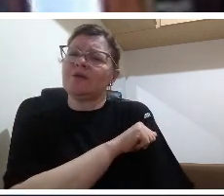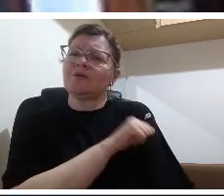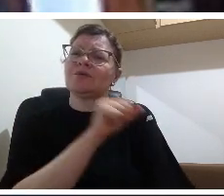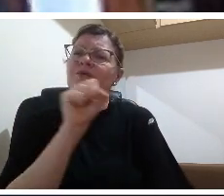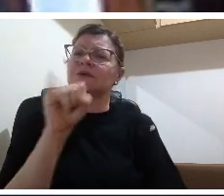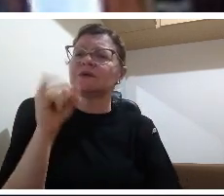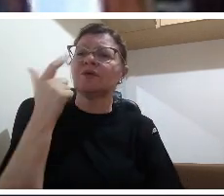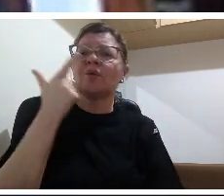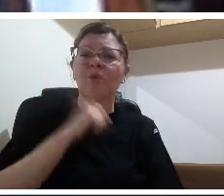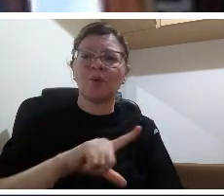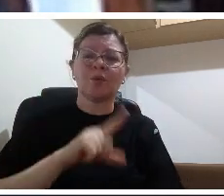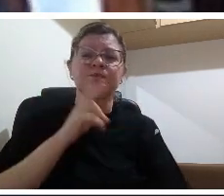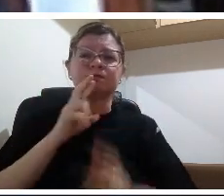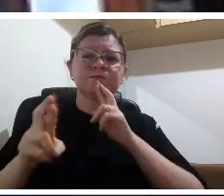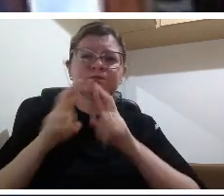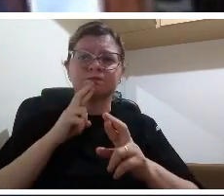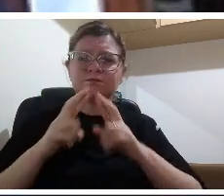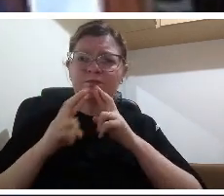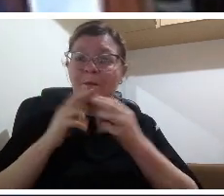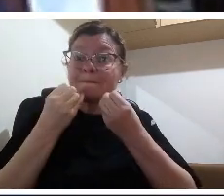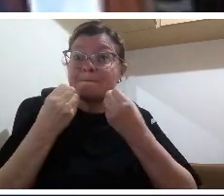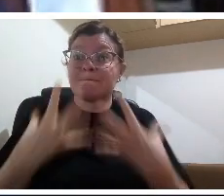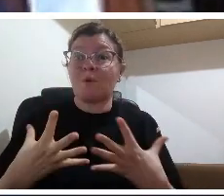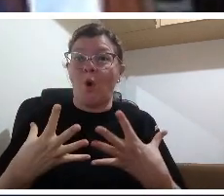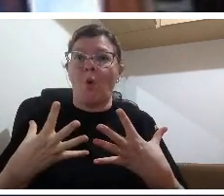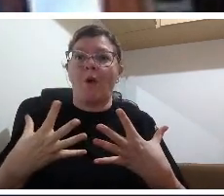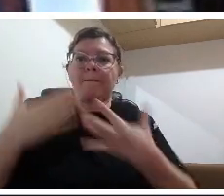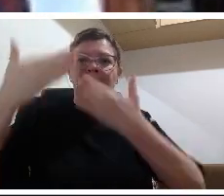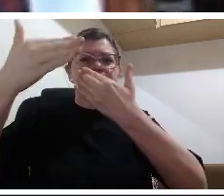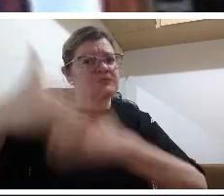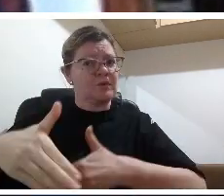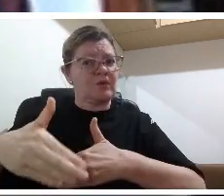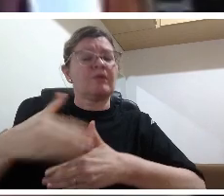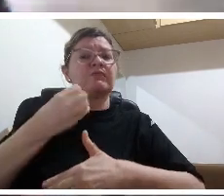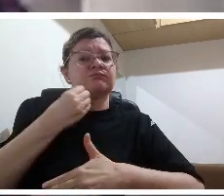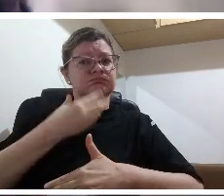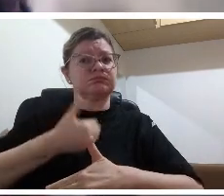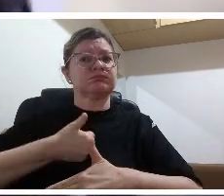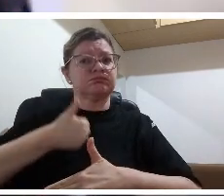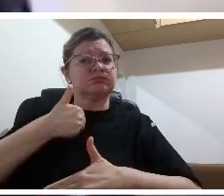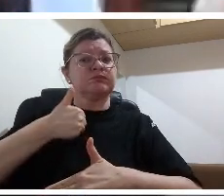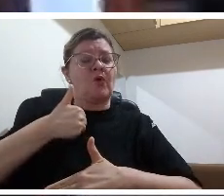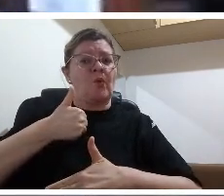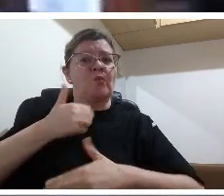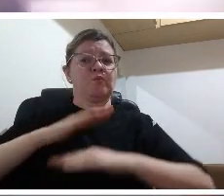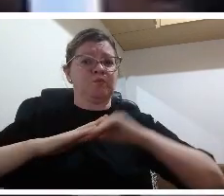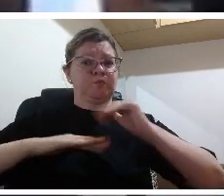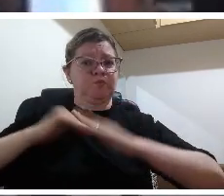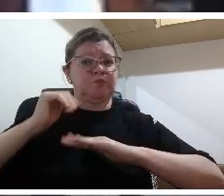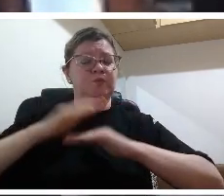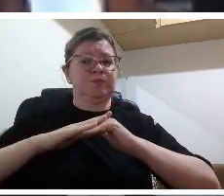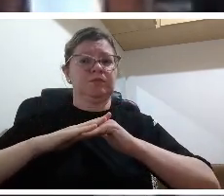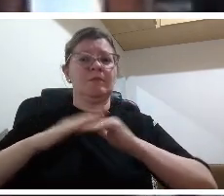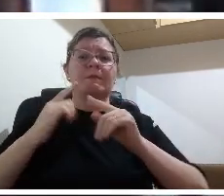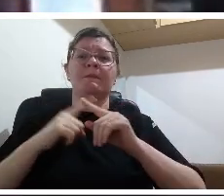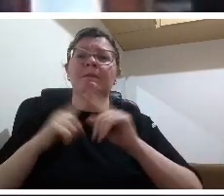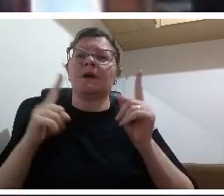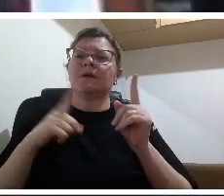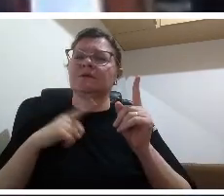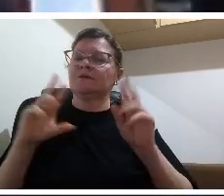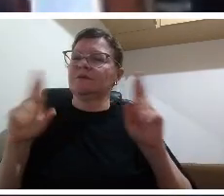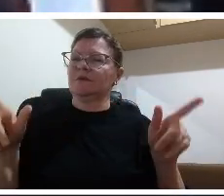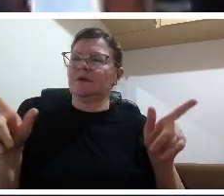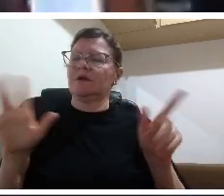é apreciar o aluno numa prova ele vai responder aquilo que ele sabe ele vai mostrar o